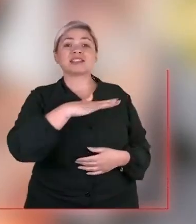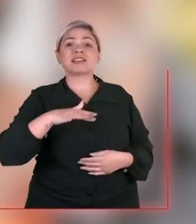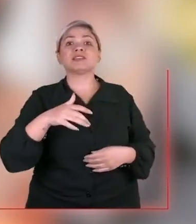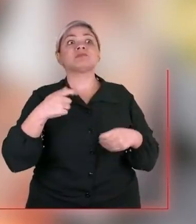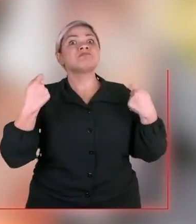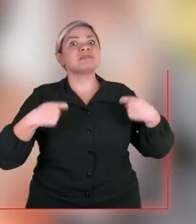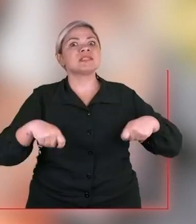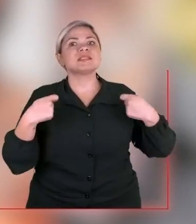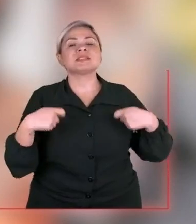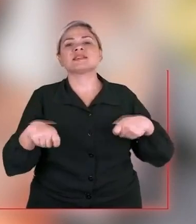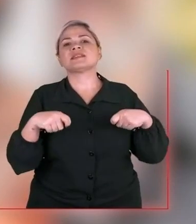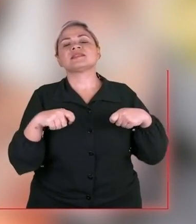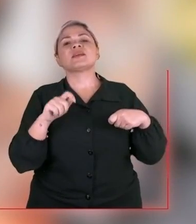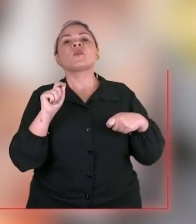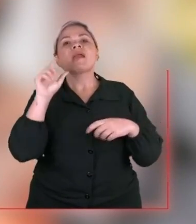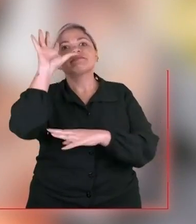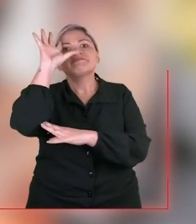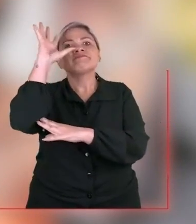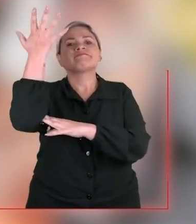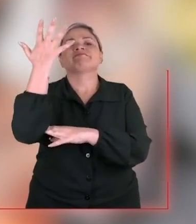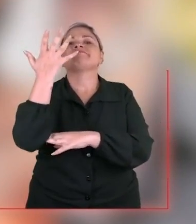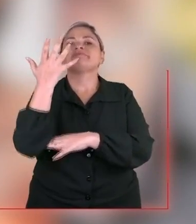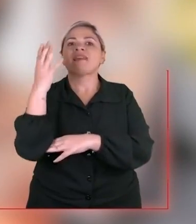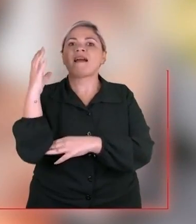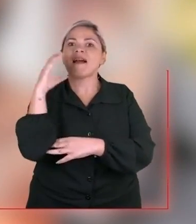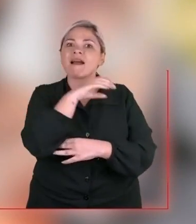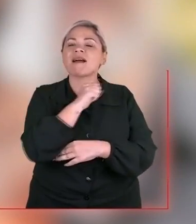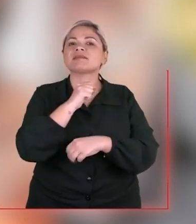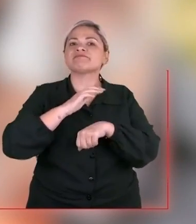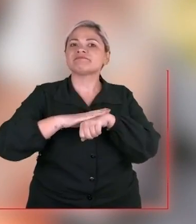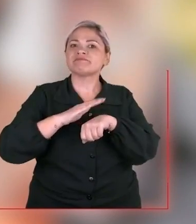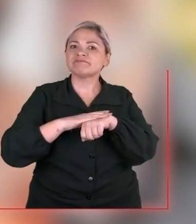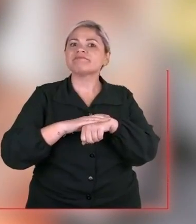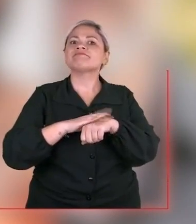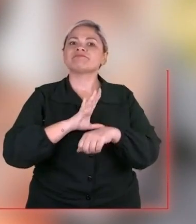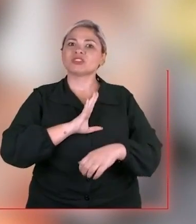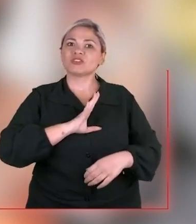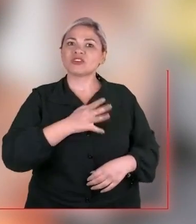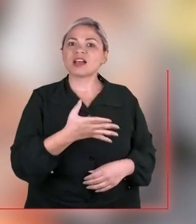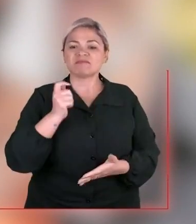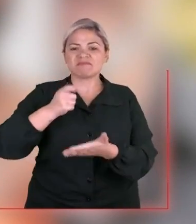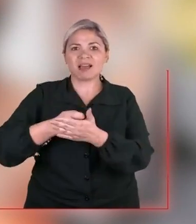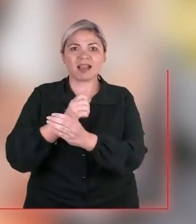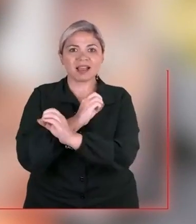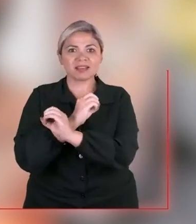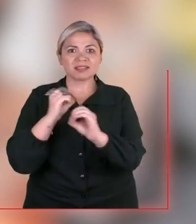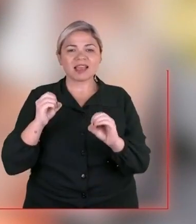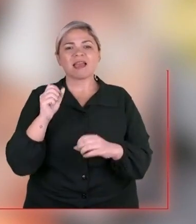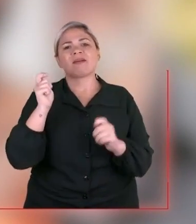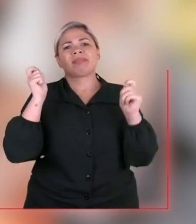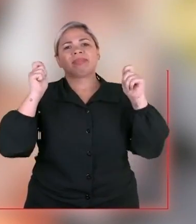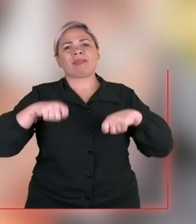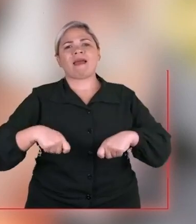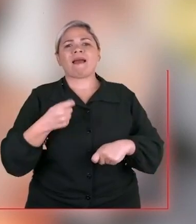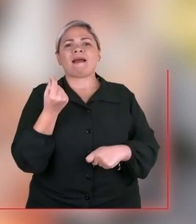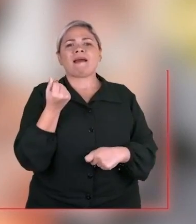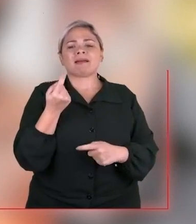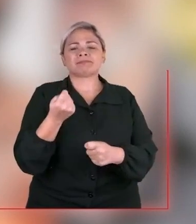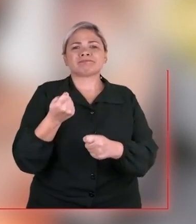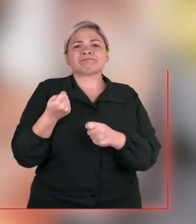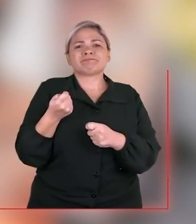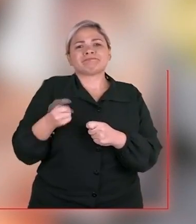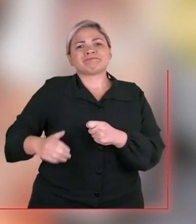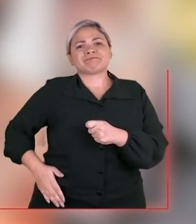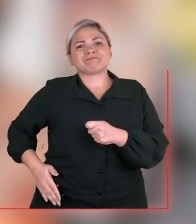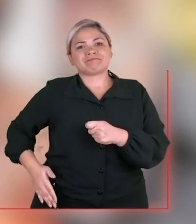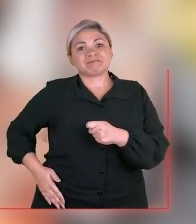Santos precisa de soluções práticas e eficientes e ousadas. Com a tarifa zero, vamos aliviar